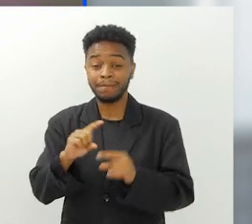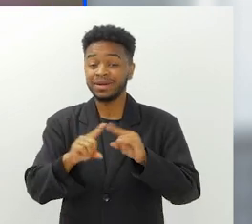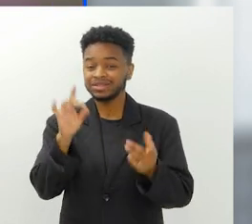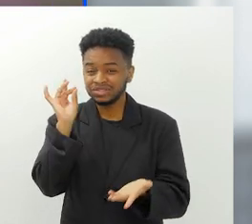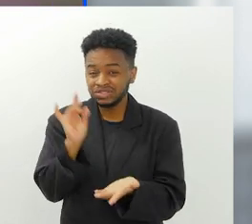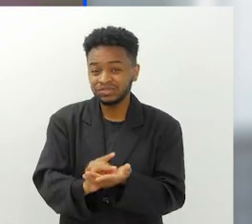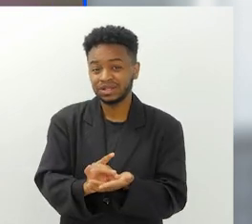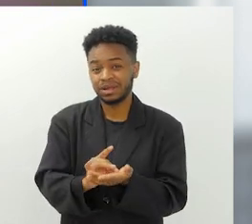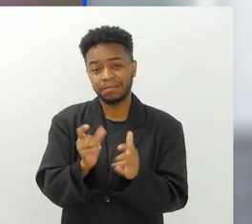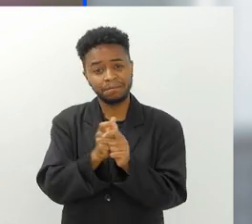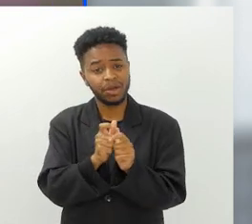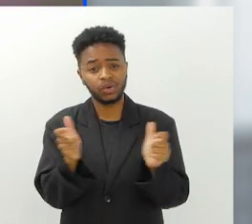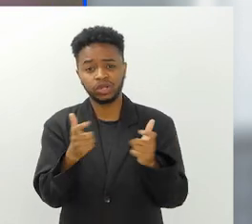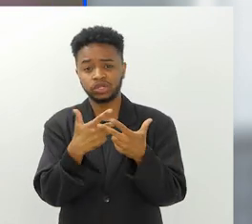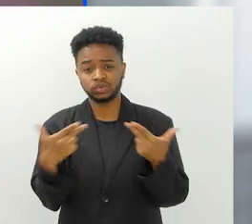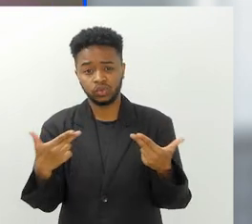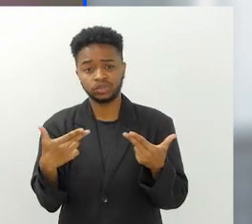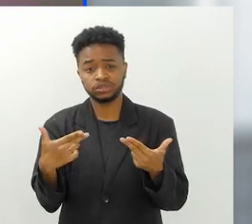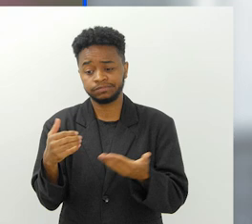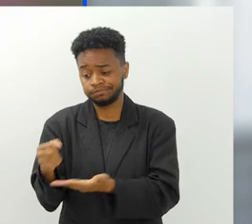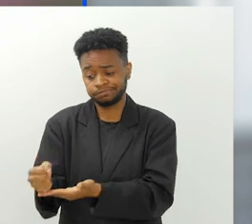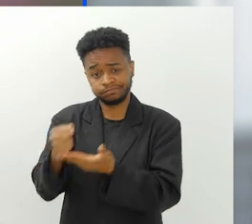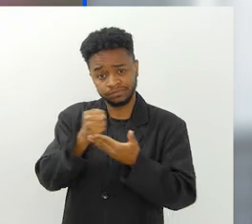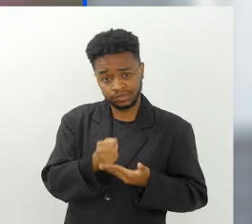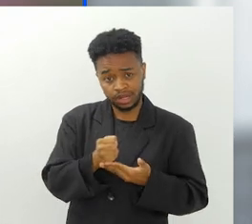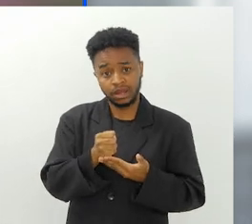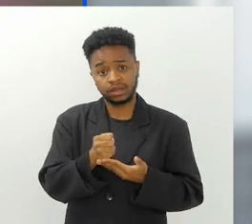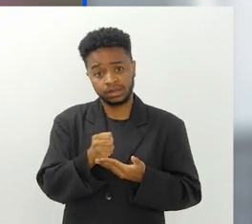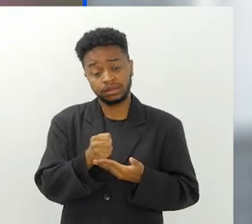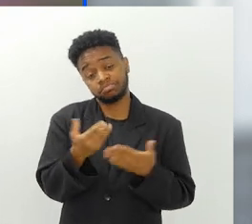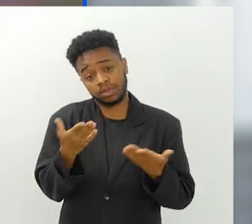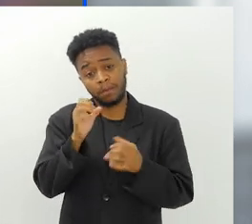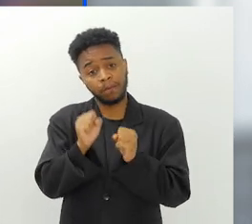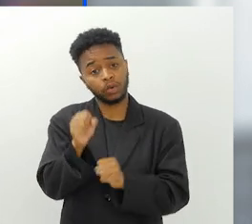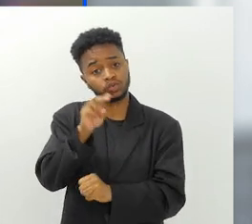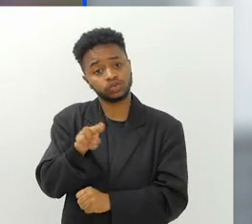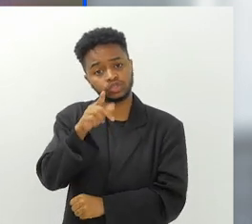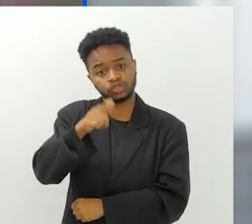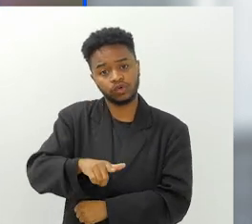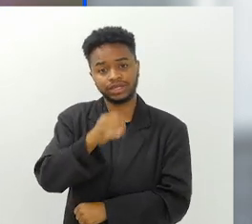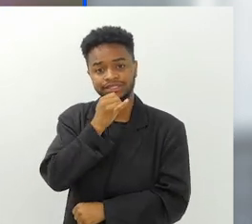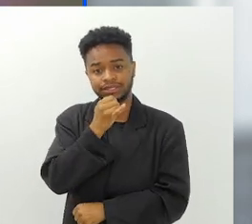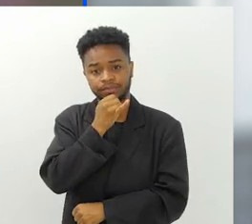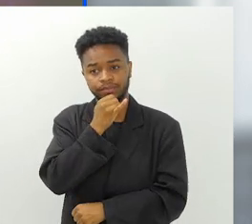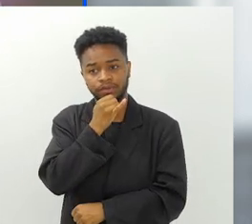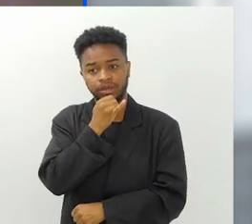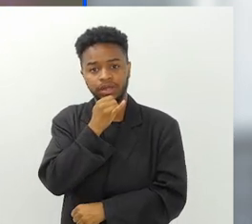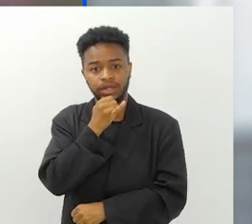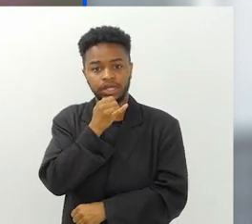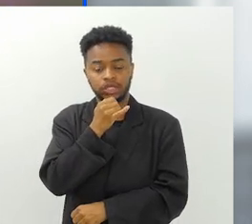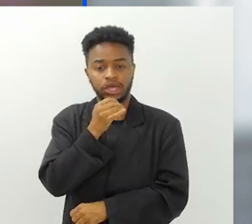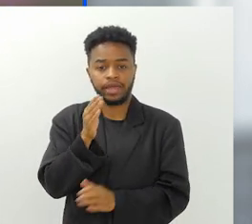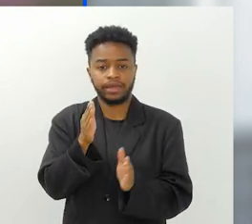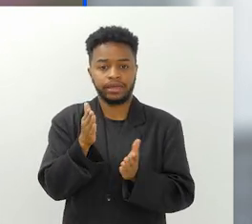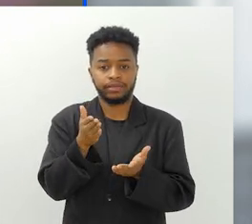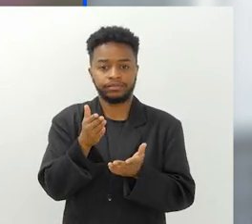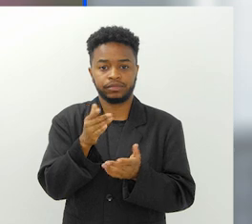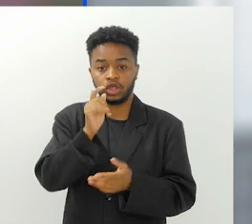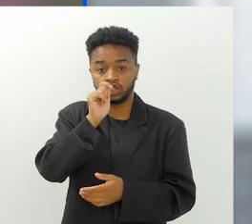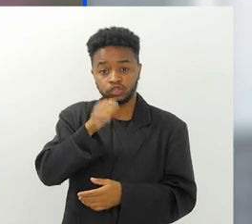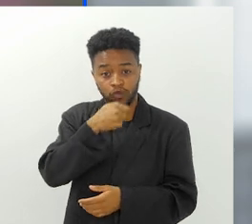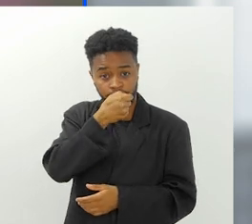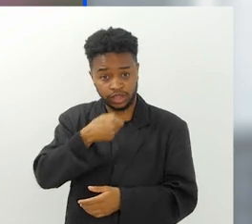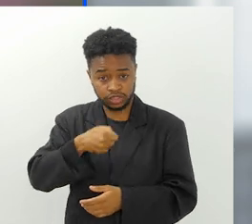mas fato é que grande parte das coisas chegam em embalagens plásticas e nós podemos reutilizar. Então, você pode, por exemplo, pegar uma embalagem de